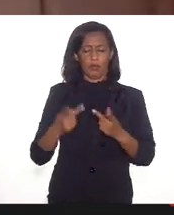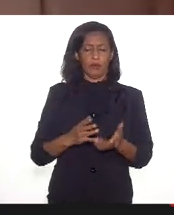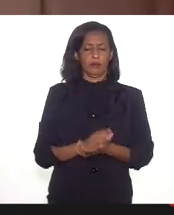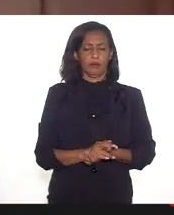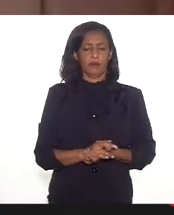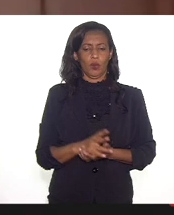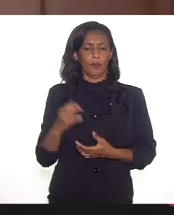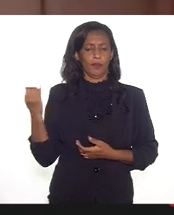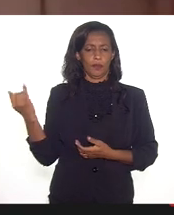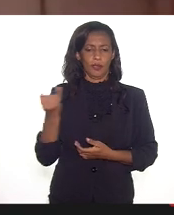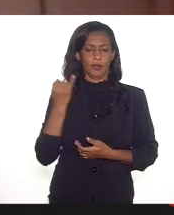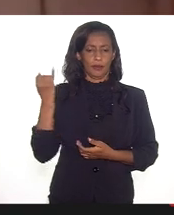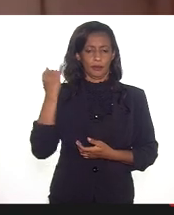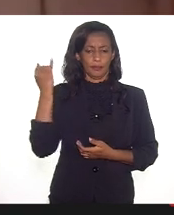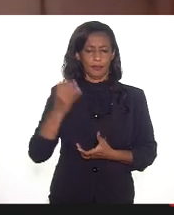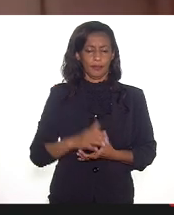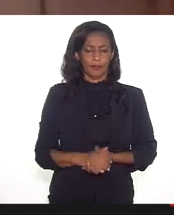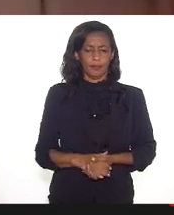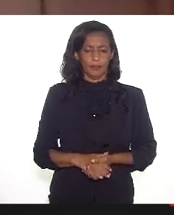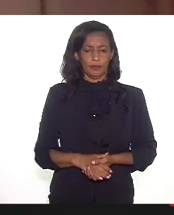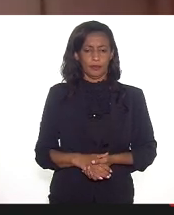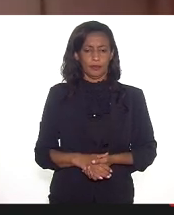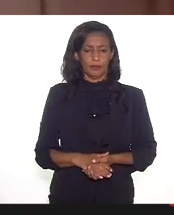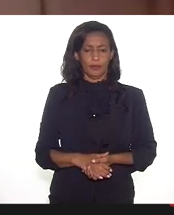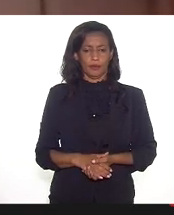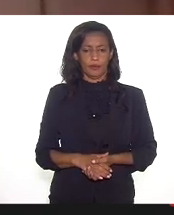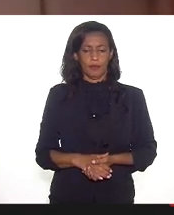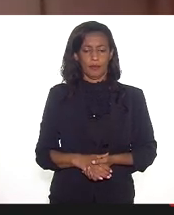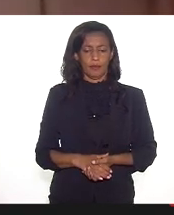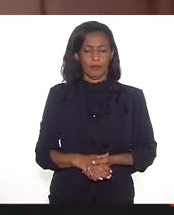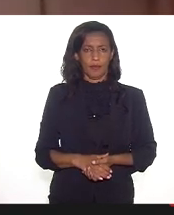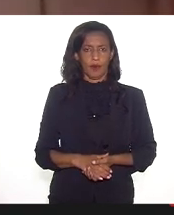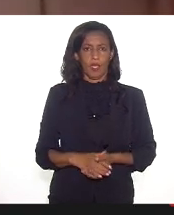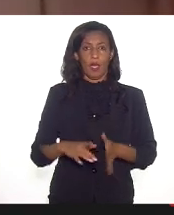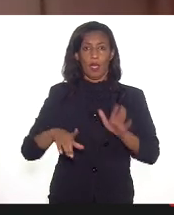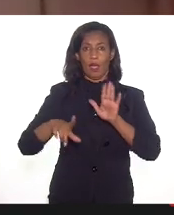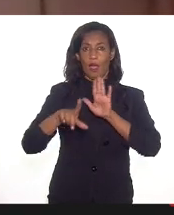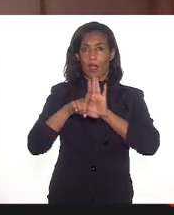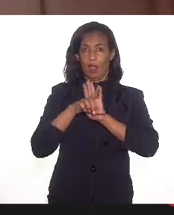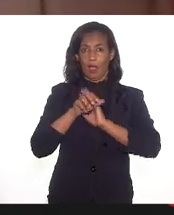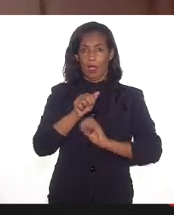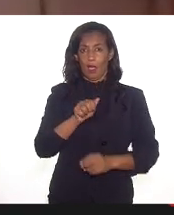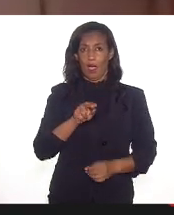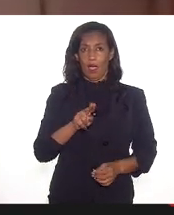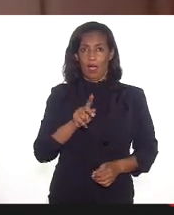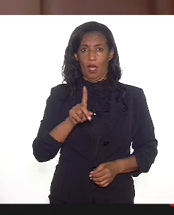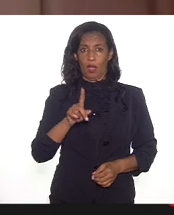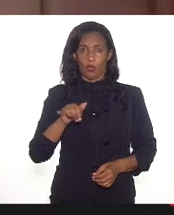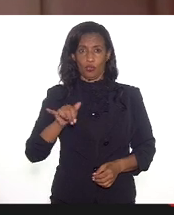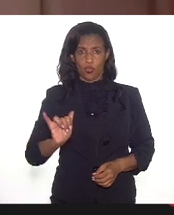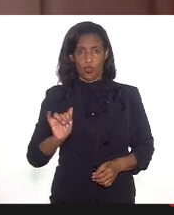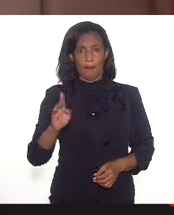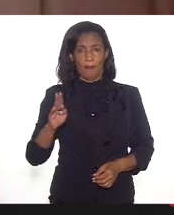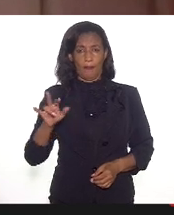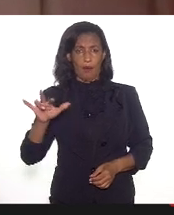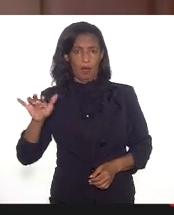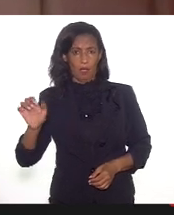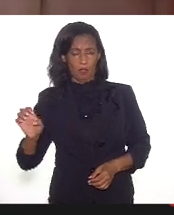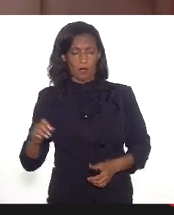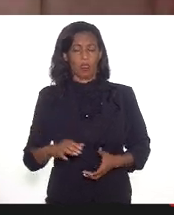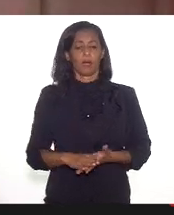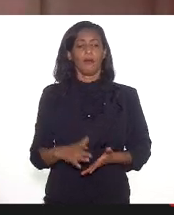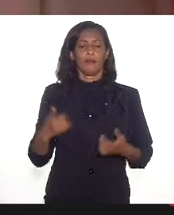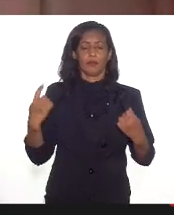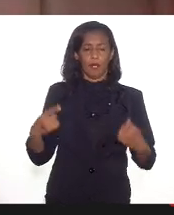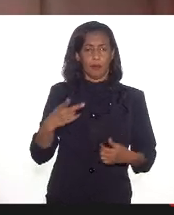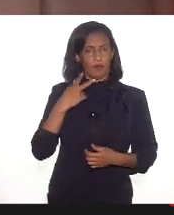como fundamental para isso, a manutenção da lei Aldir Blanc, que o Lucene ressalta isso na fala dela,